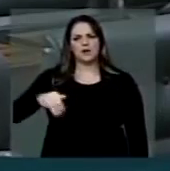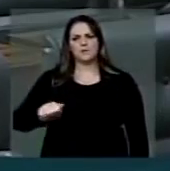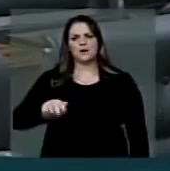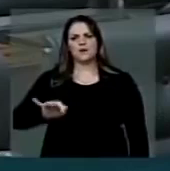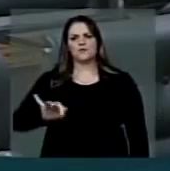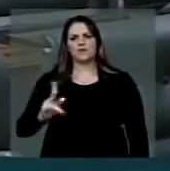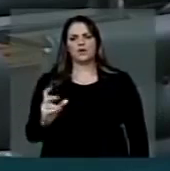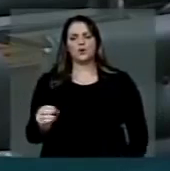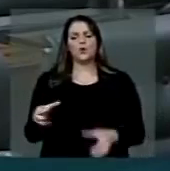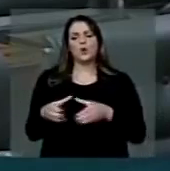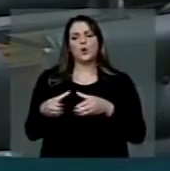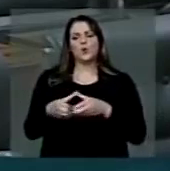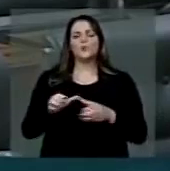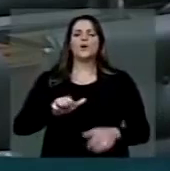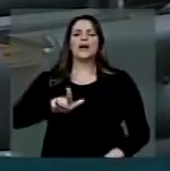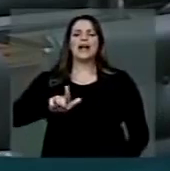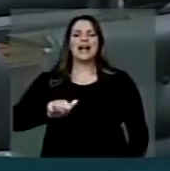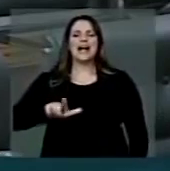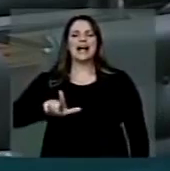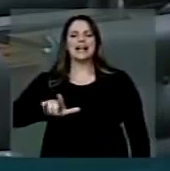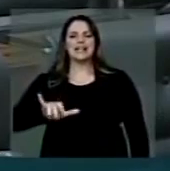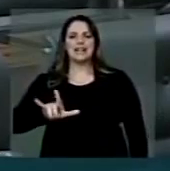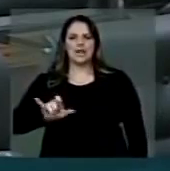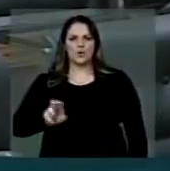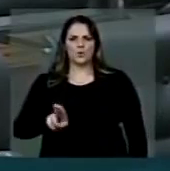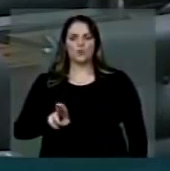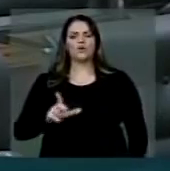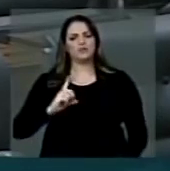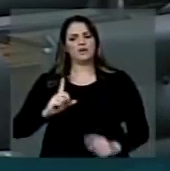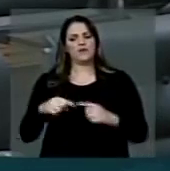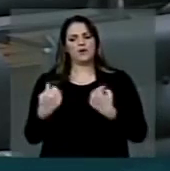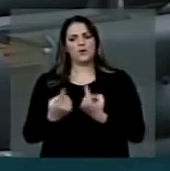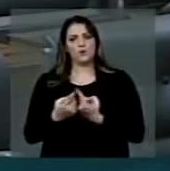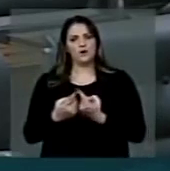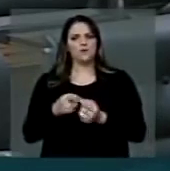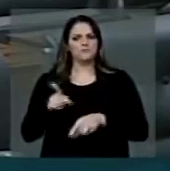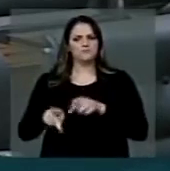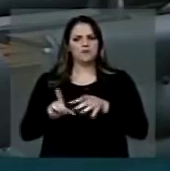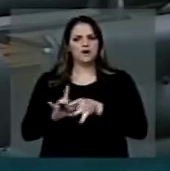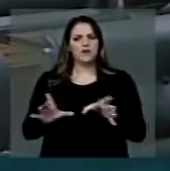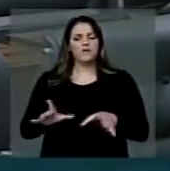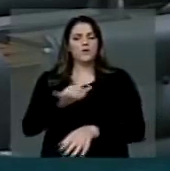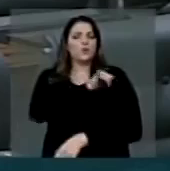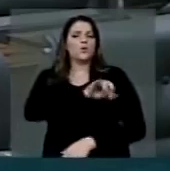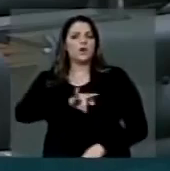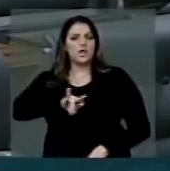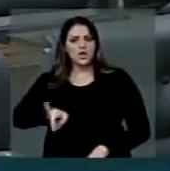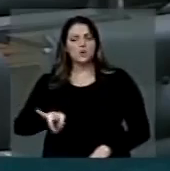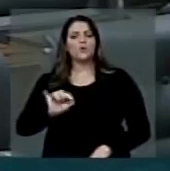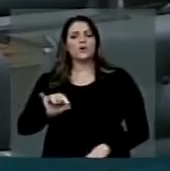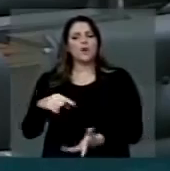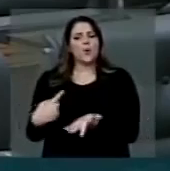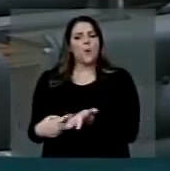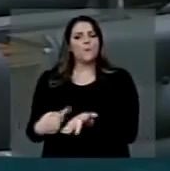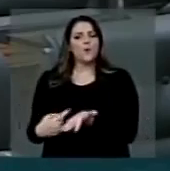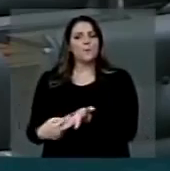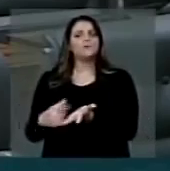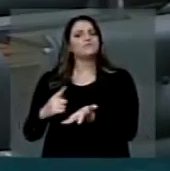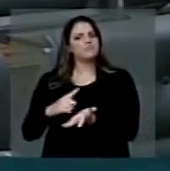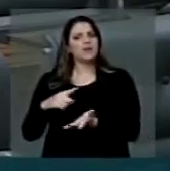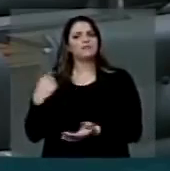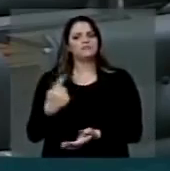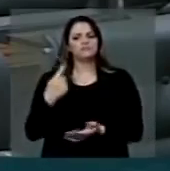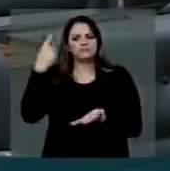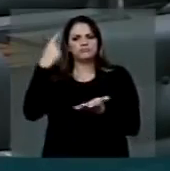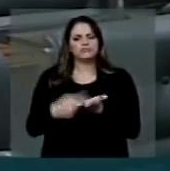Grupo Galileu, uma audiência pública no Rio de Janeiro, onde um conjunto de compromissos foram assumidos